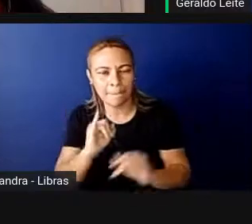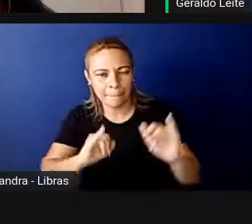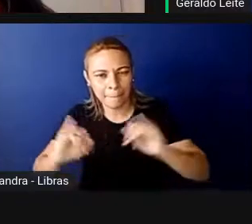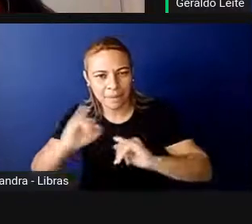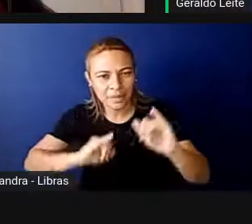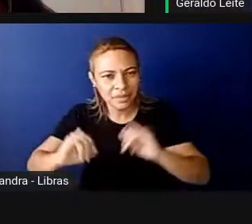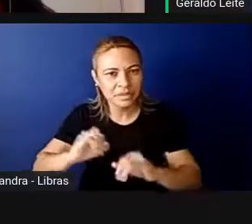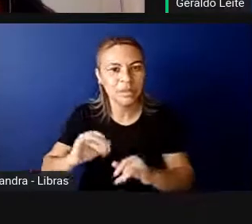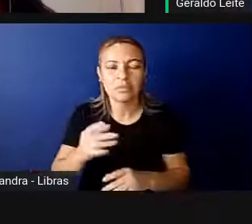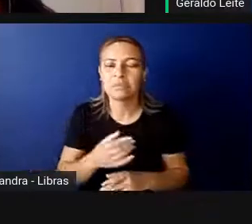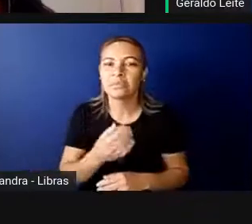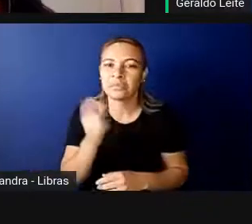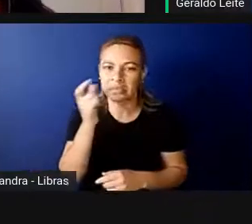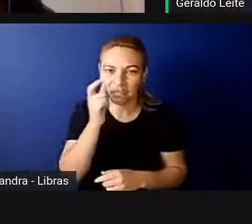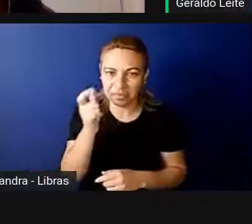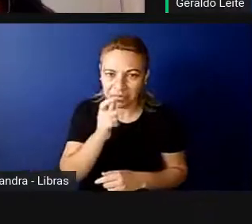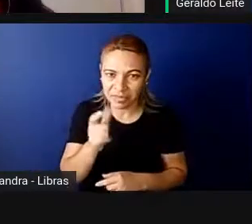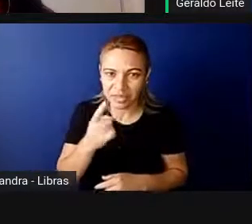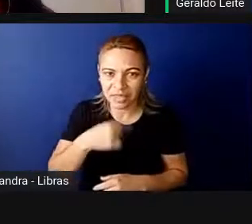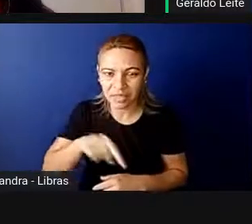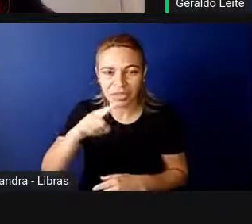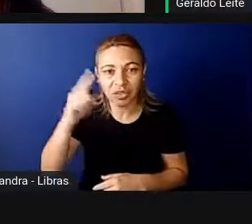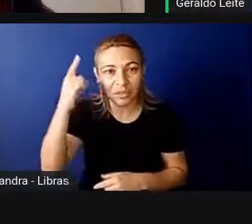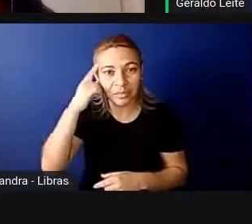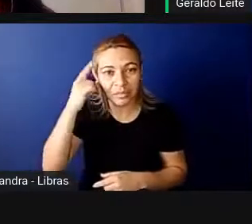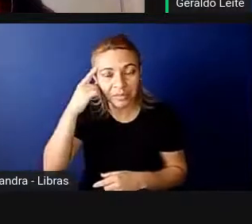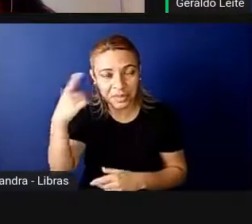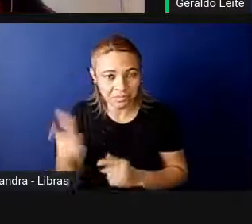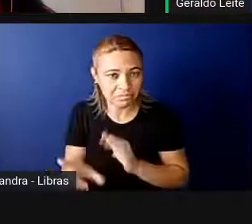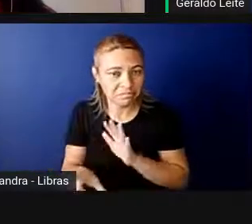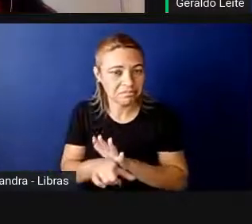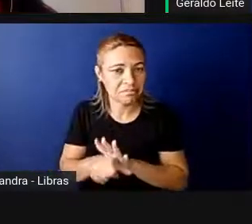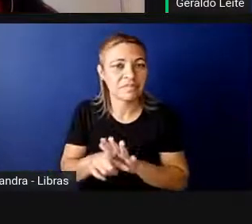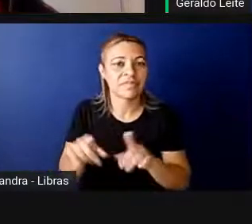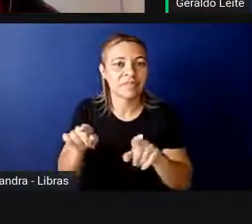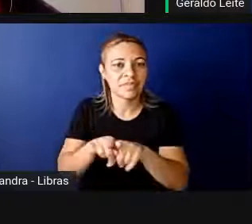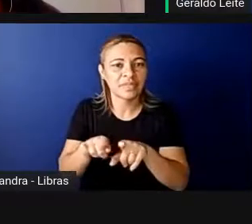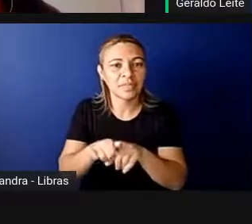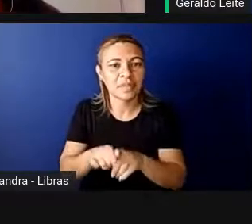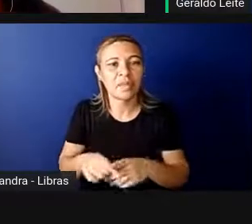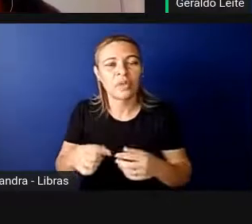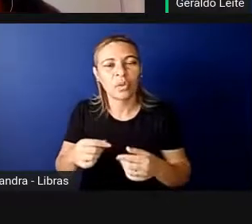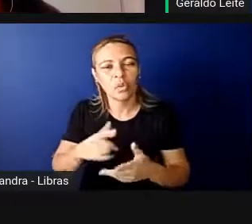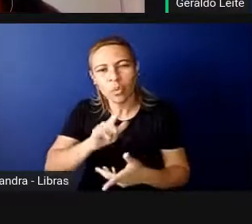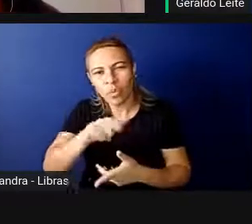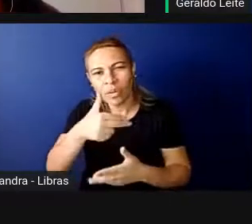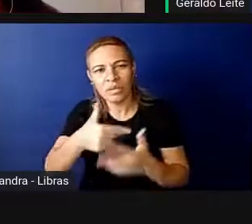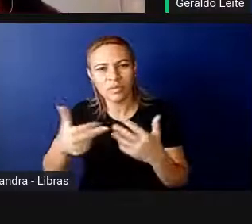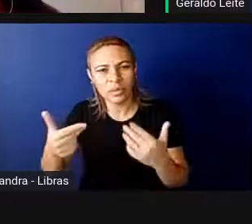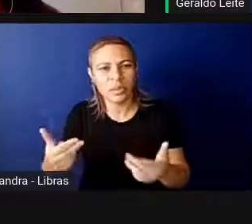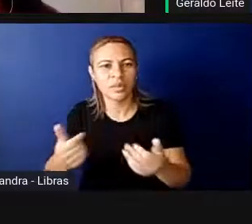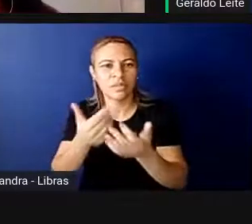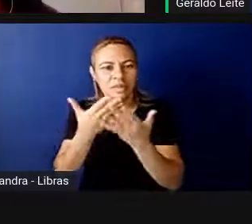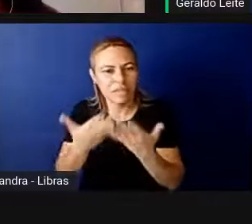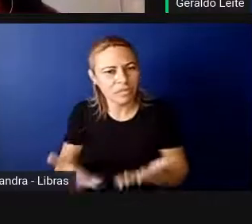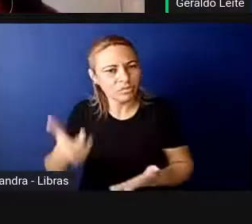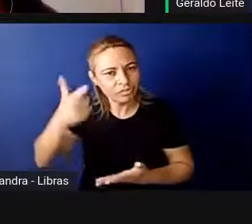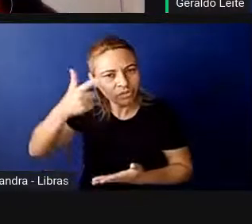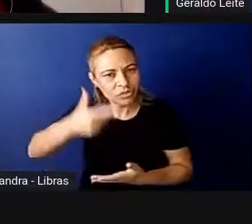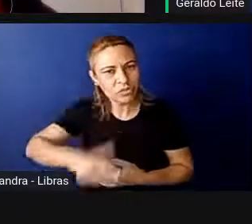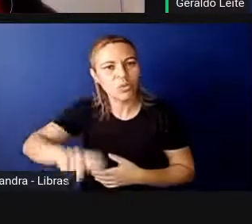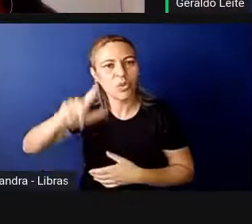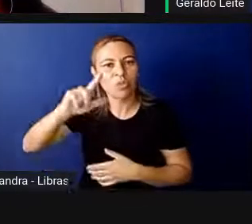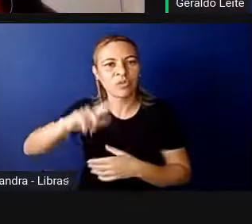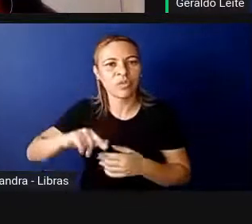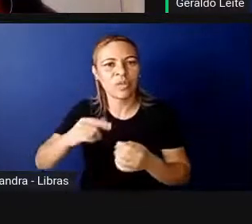interessantes para a gente pensar no legislativo, enfim, espero que outros eventos como esse, as perguntas